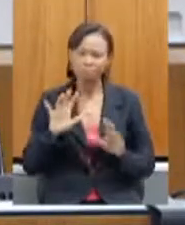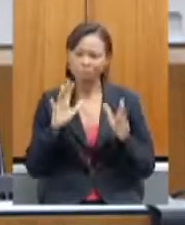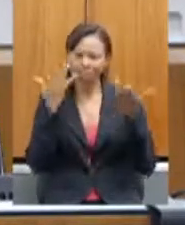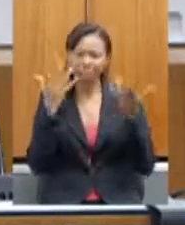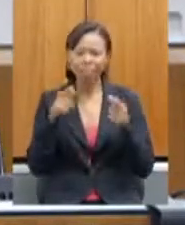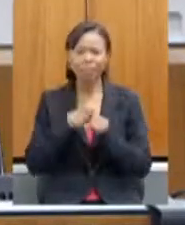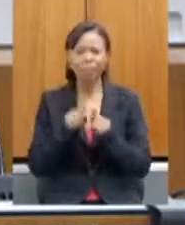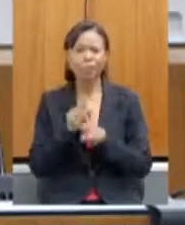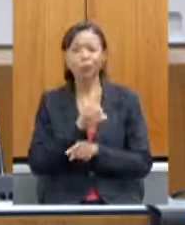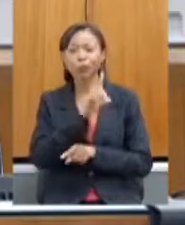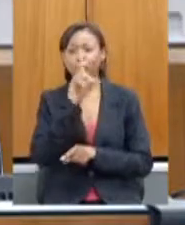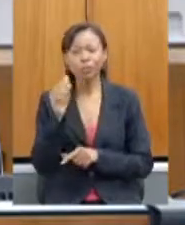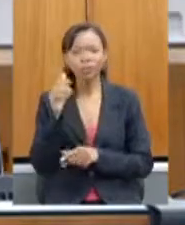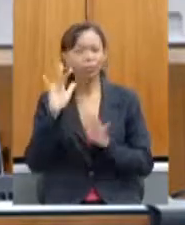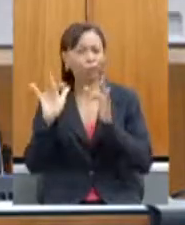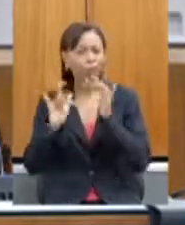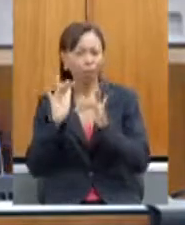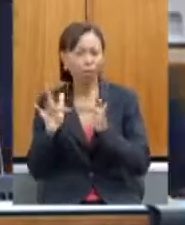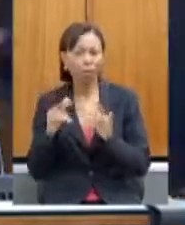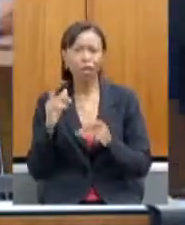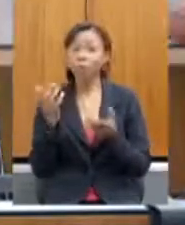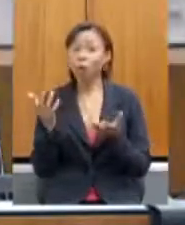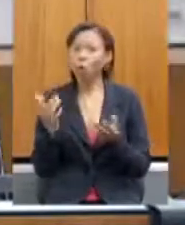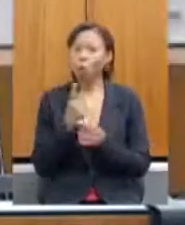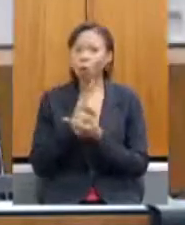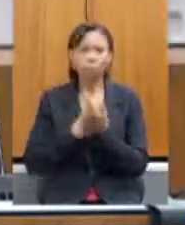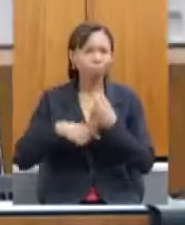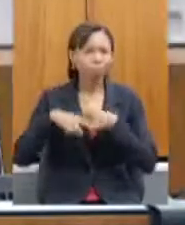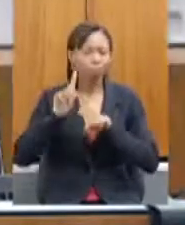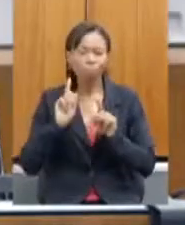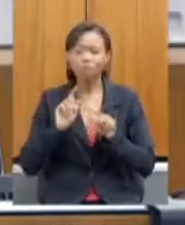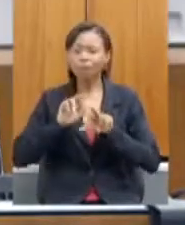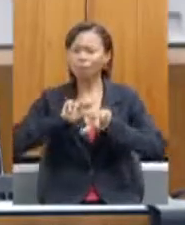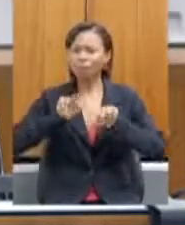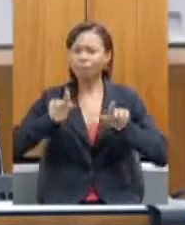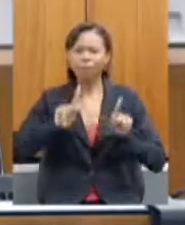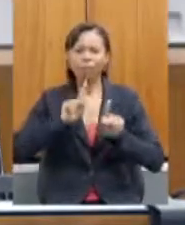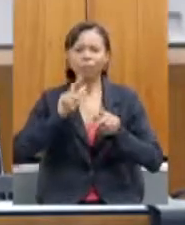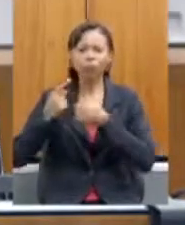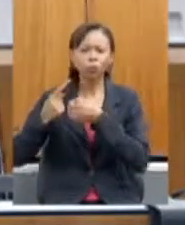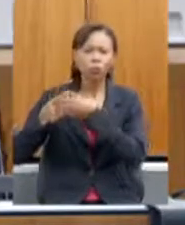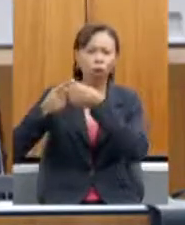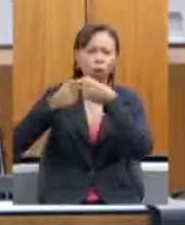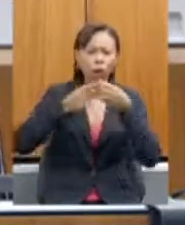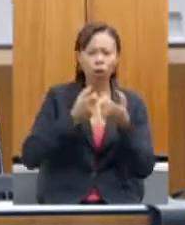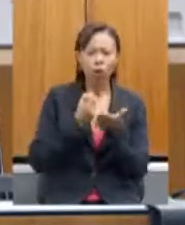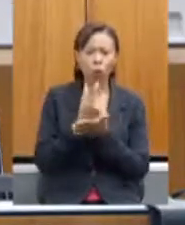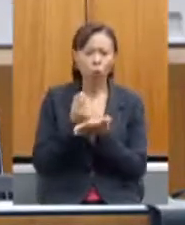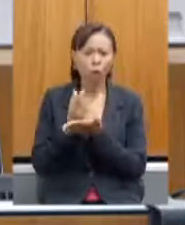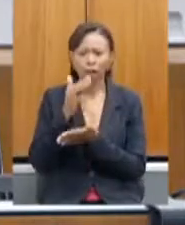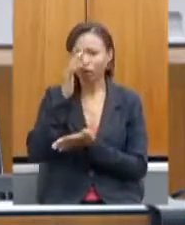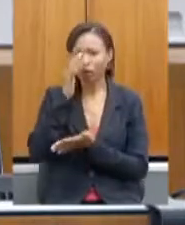floricultores e floriculturas de diferentes regiões do estado. Pode passar?